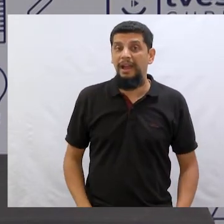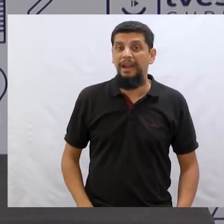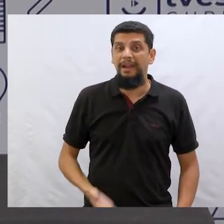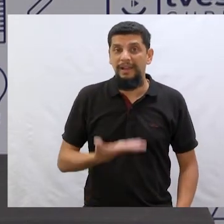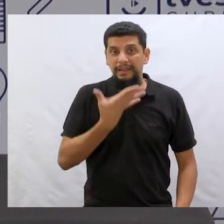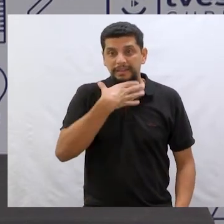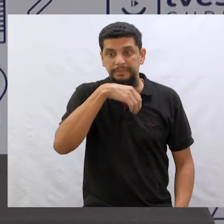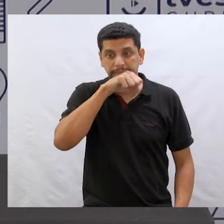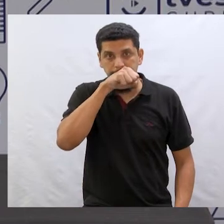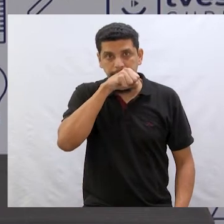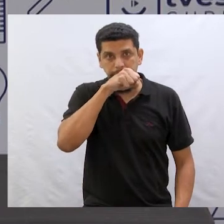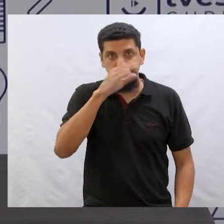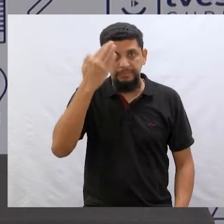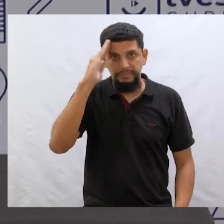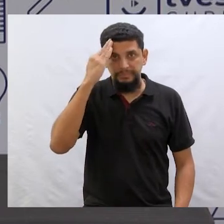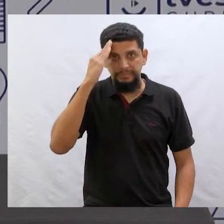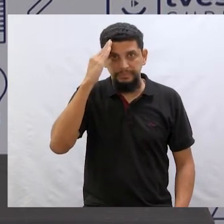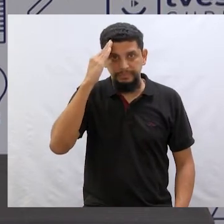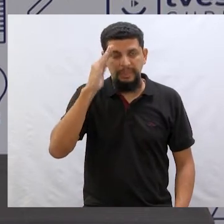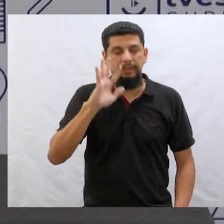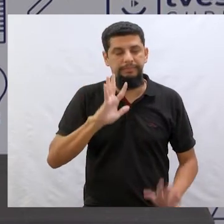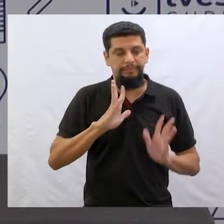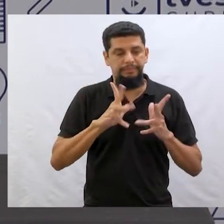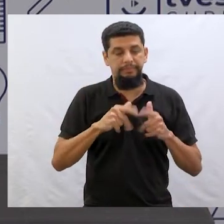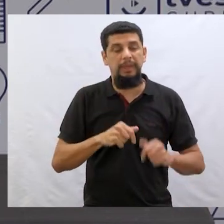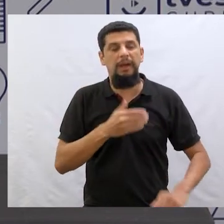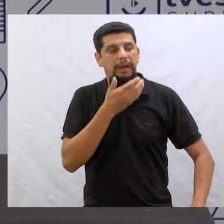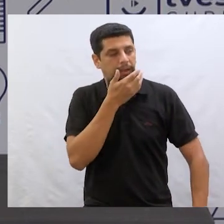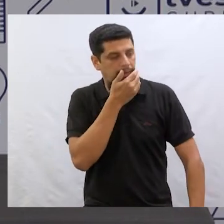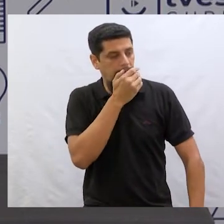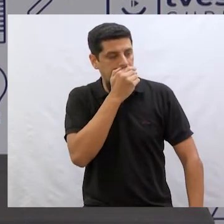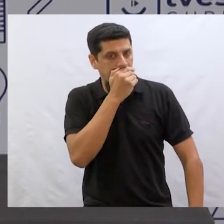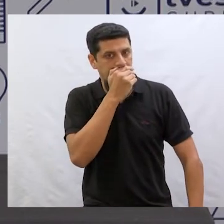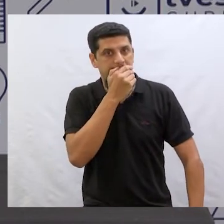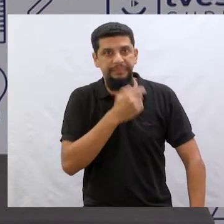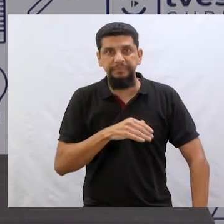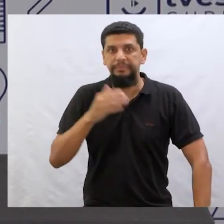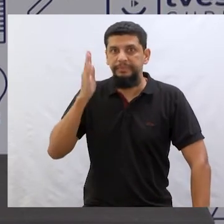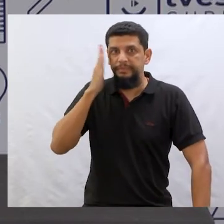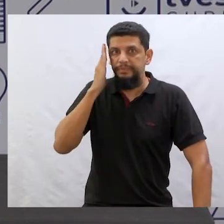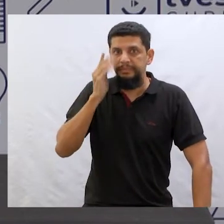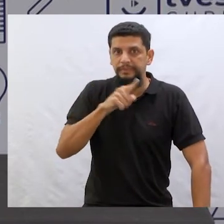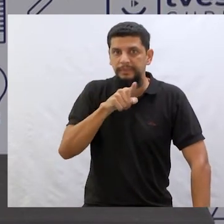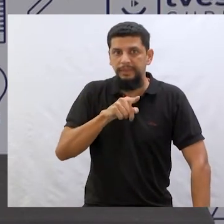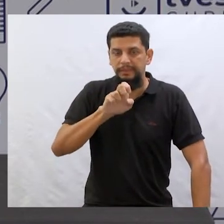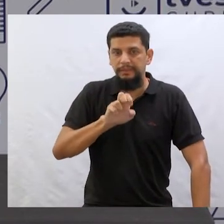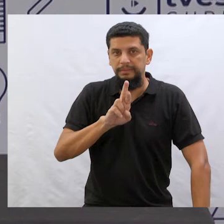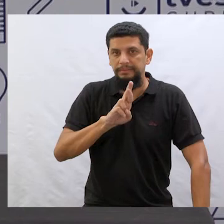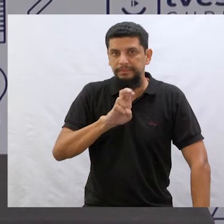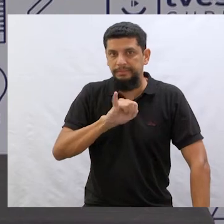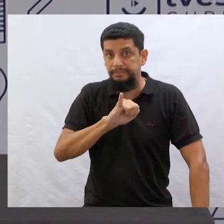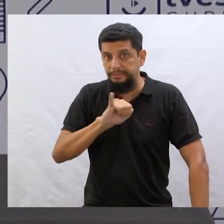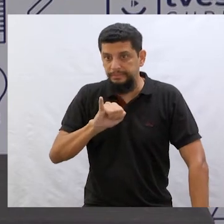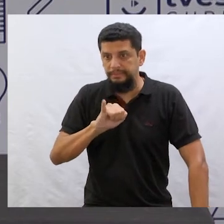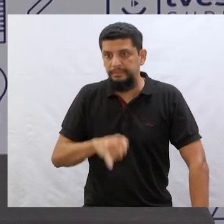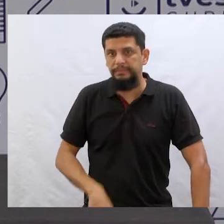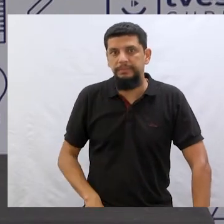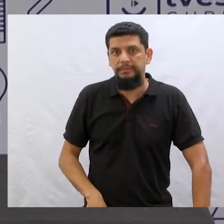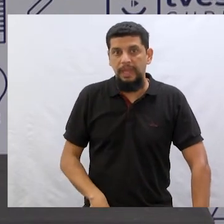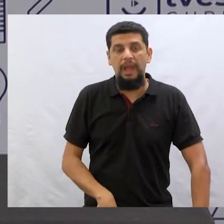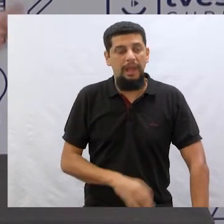E aí o pai do Matheus entendeu tudo. Ah, Zulrei.